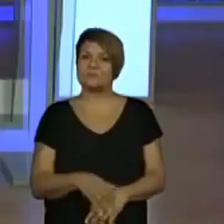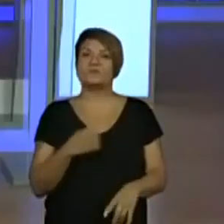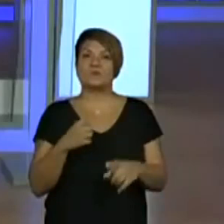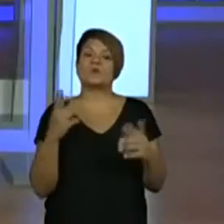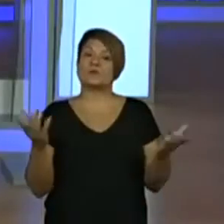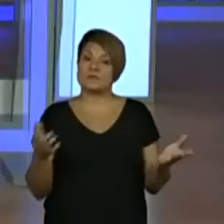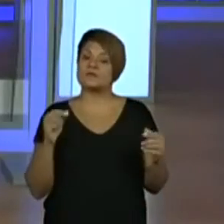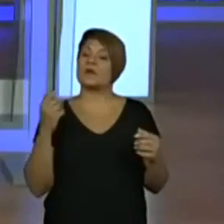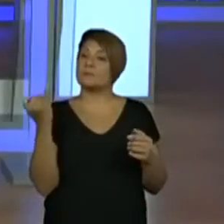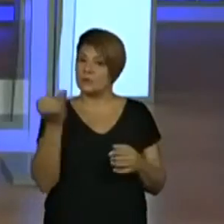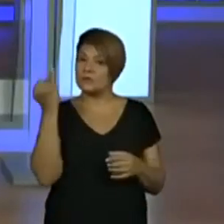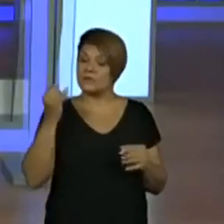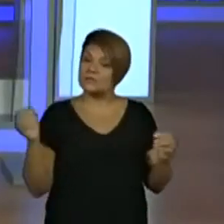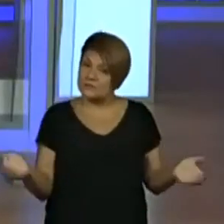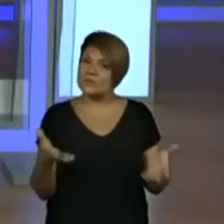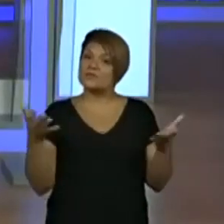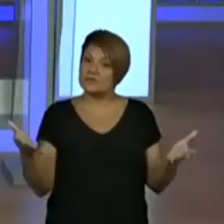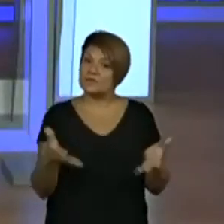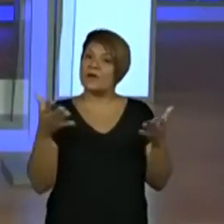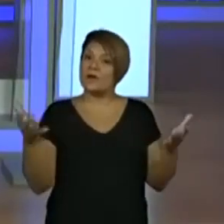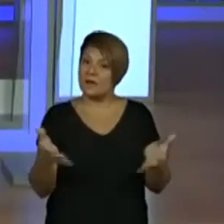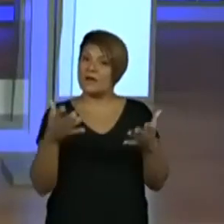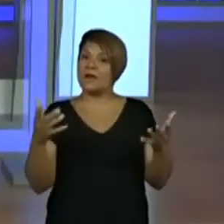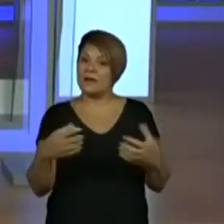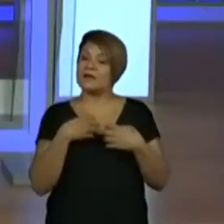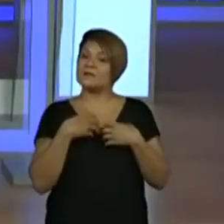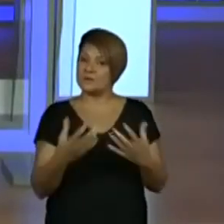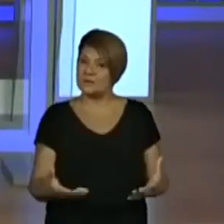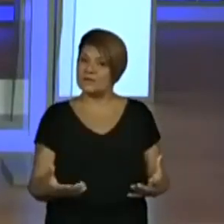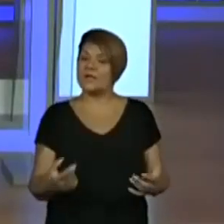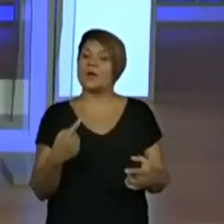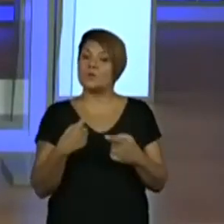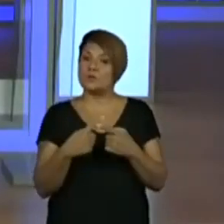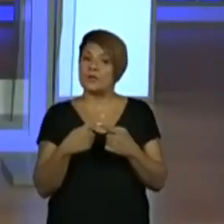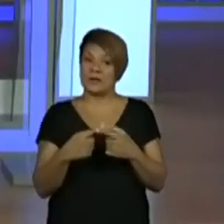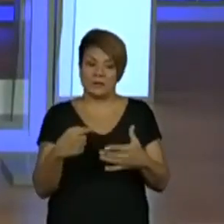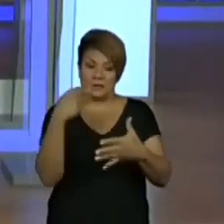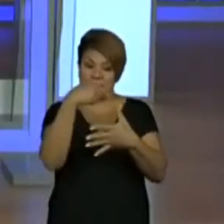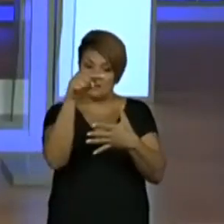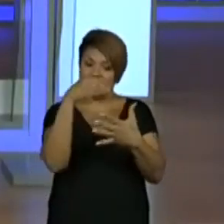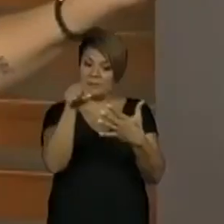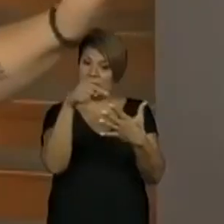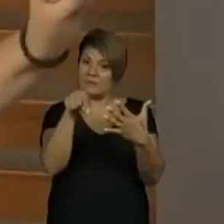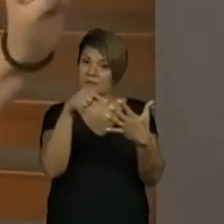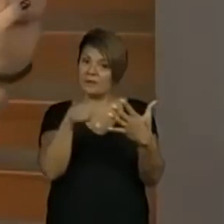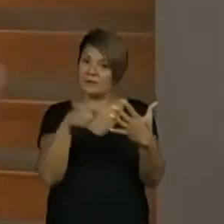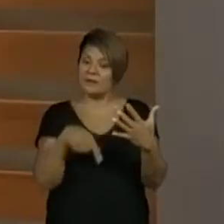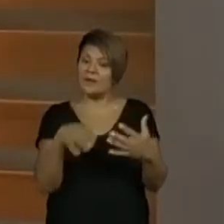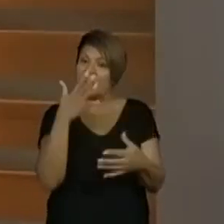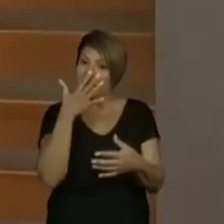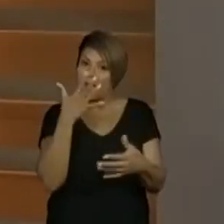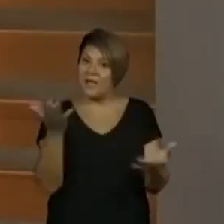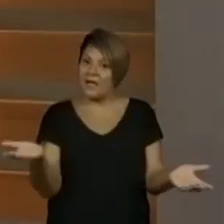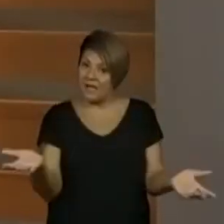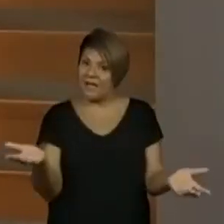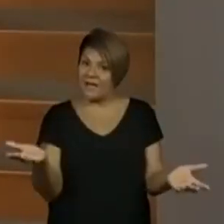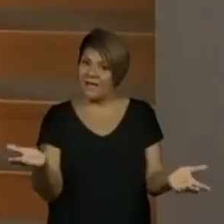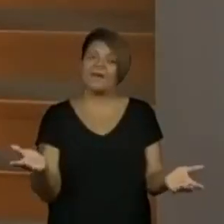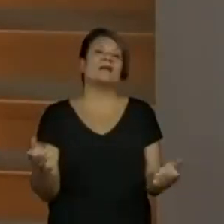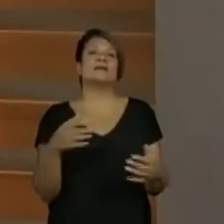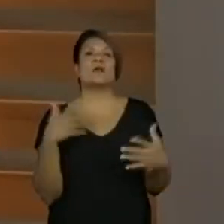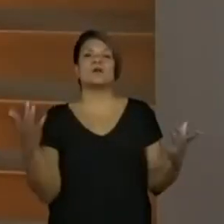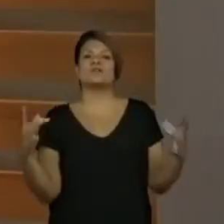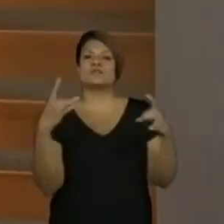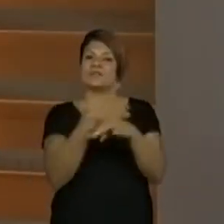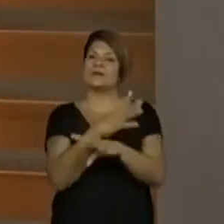coisa, né, professora? A gente precisa disso. E esses elementos vão nos encantando. Aqui a gente fecha a nossa história do